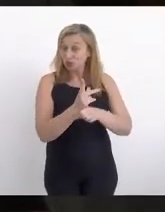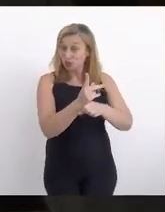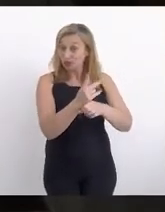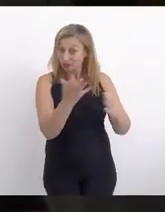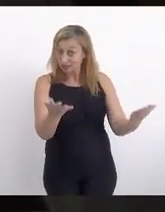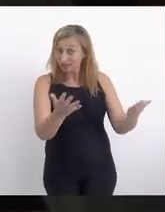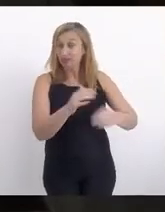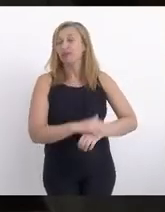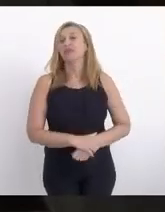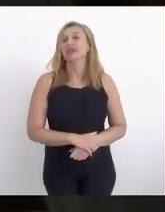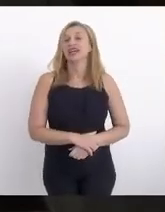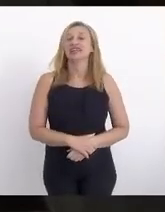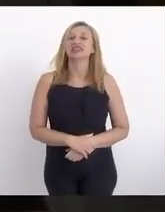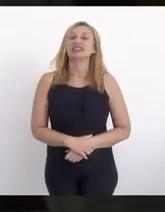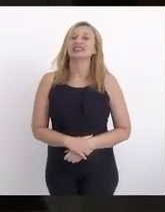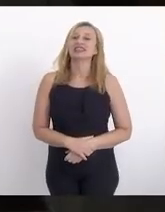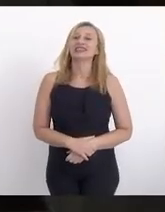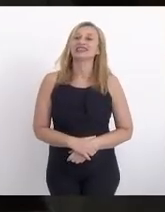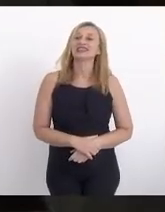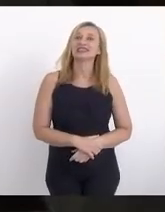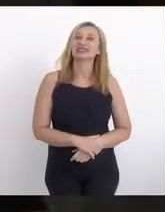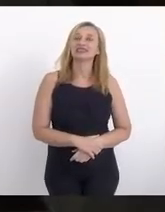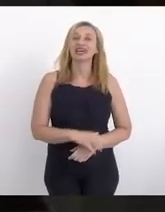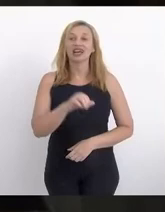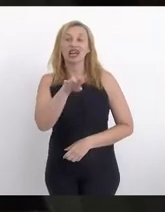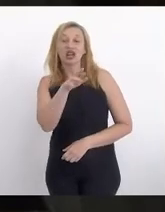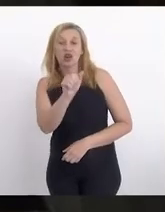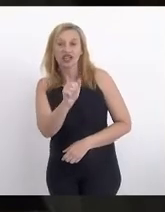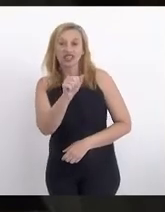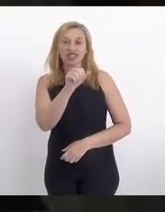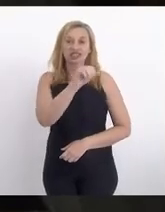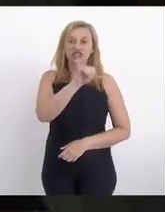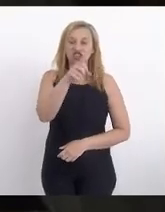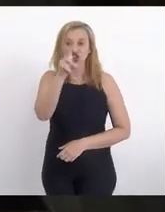a comenda Carolina de Jesus,